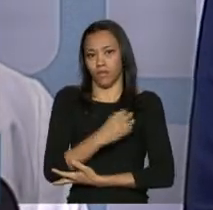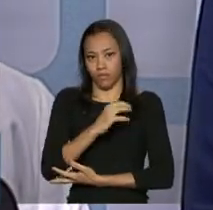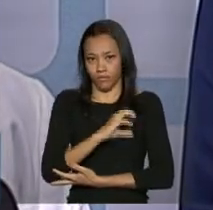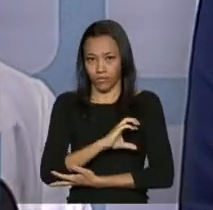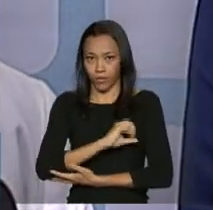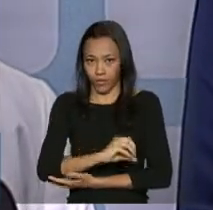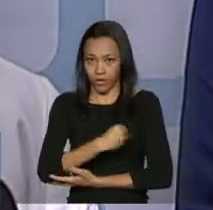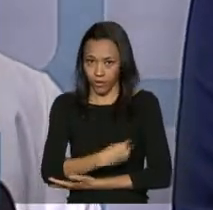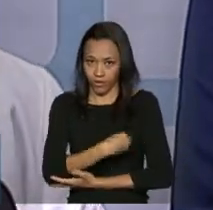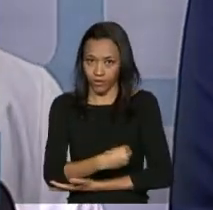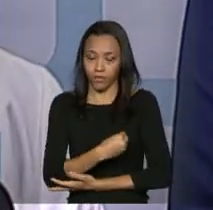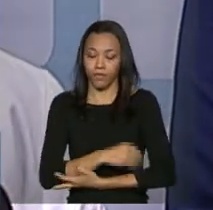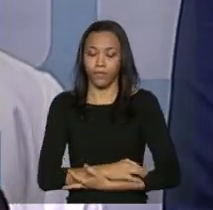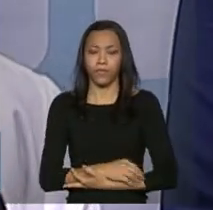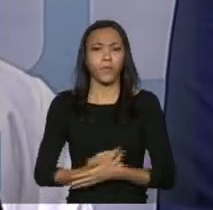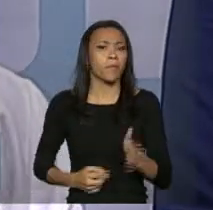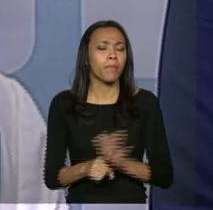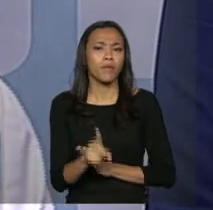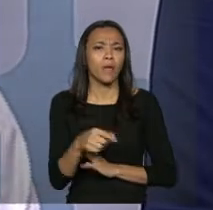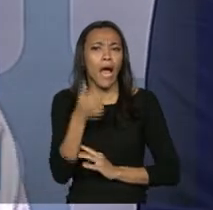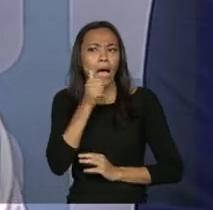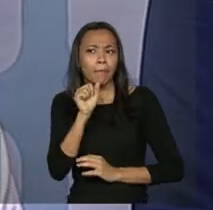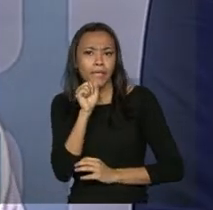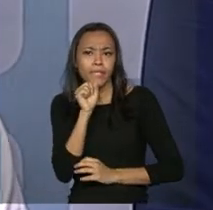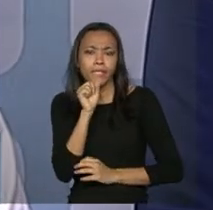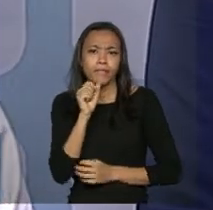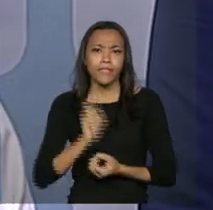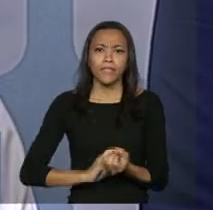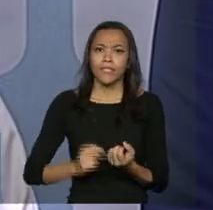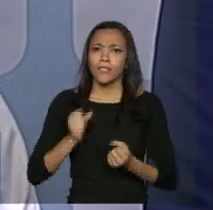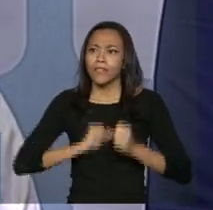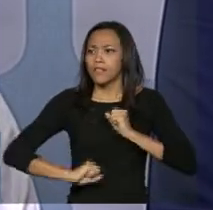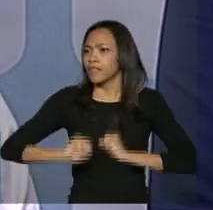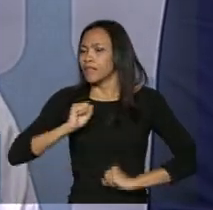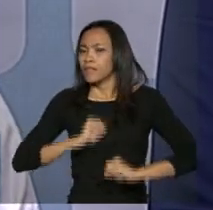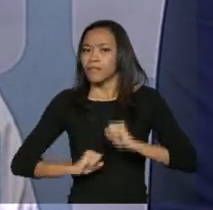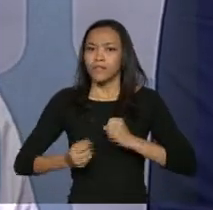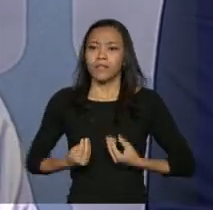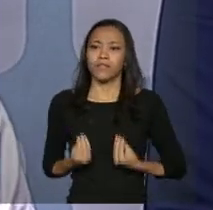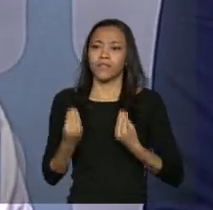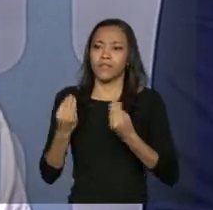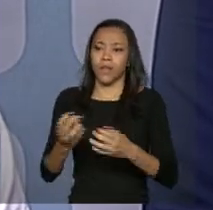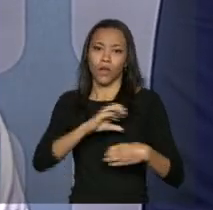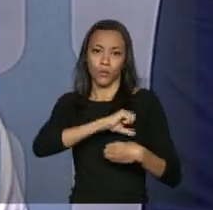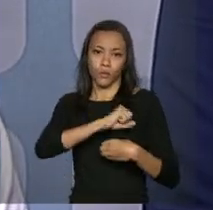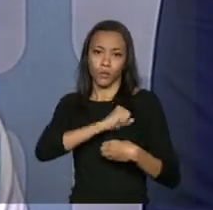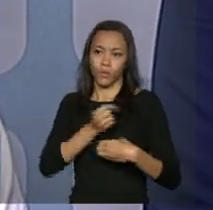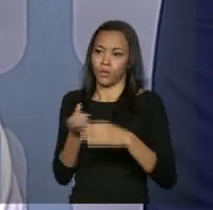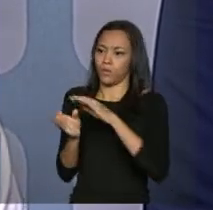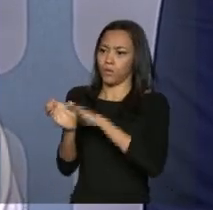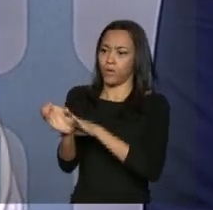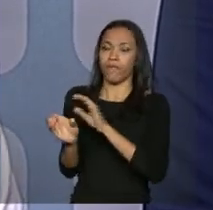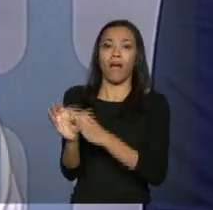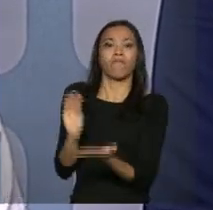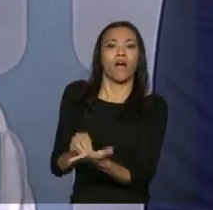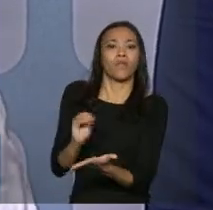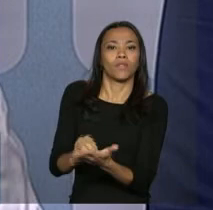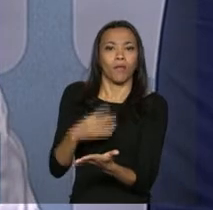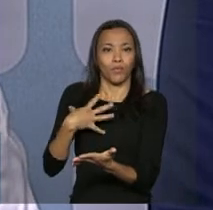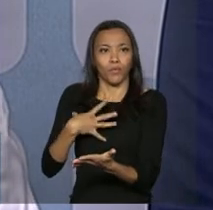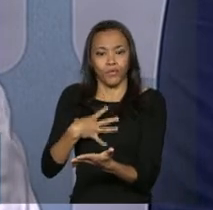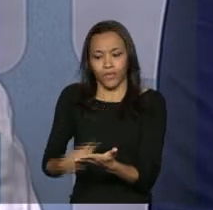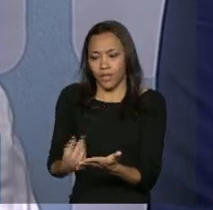deixa as manas receosas na hora de fazer a doação? Há a possibilidade de achar que vai faltar para o